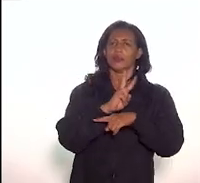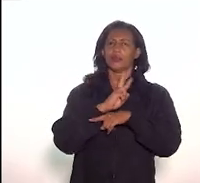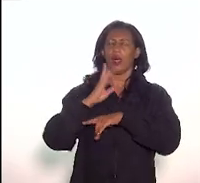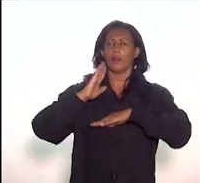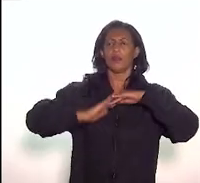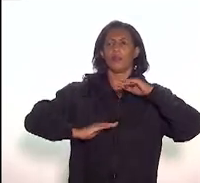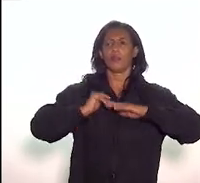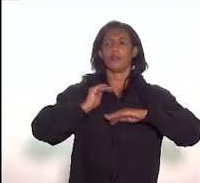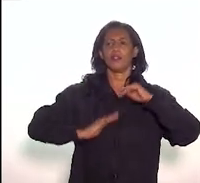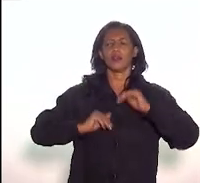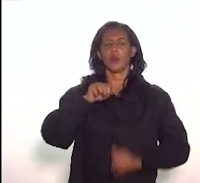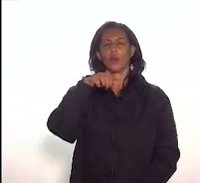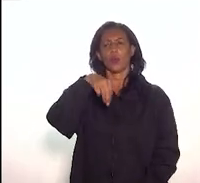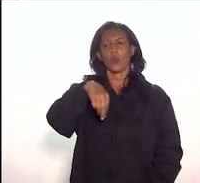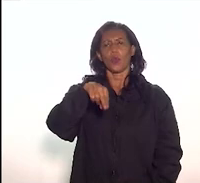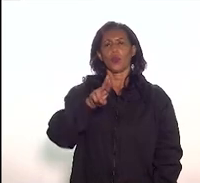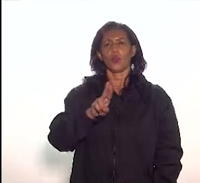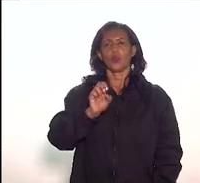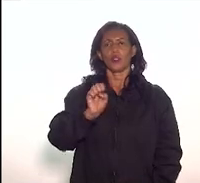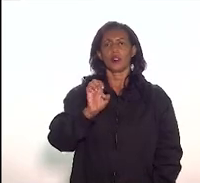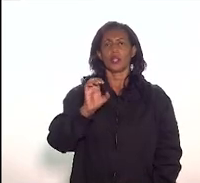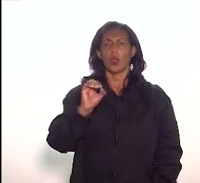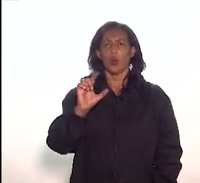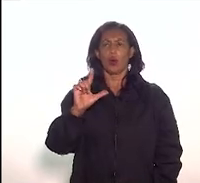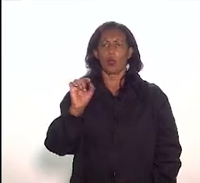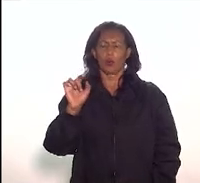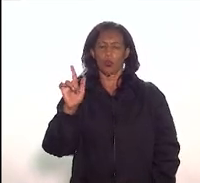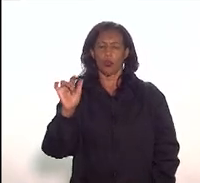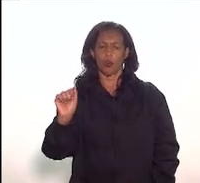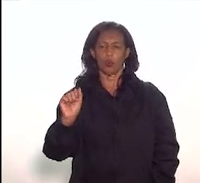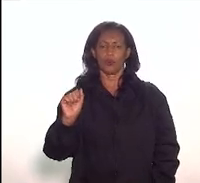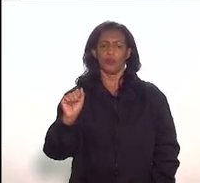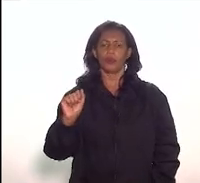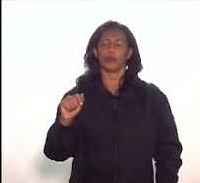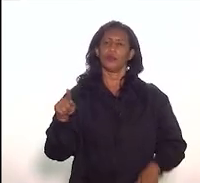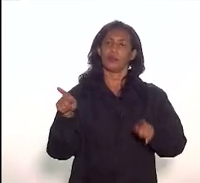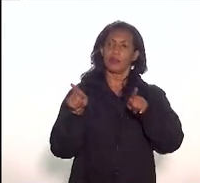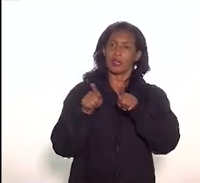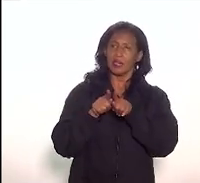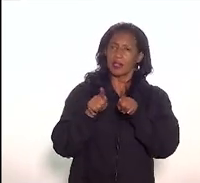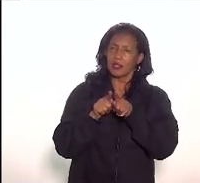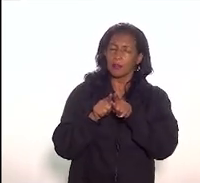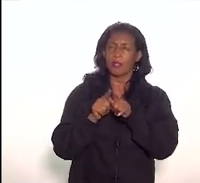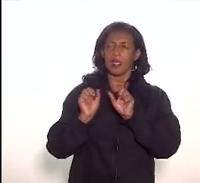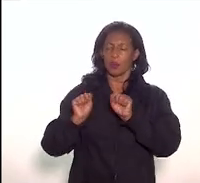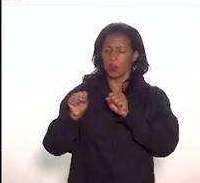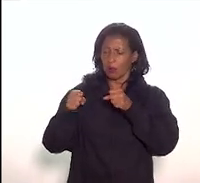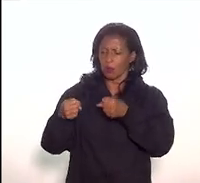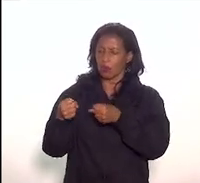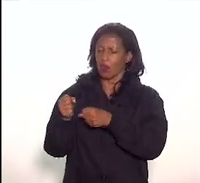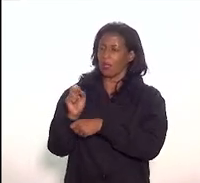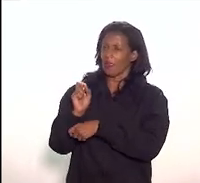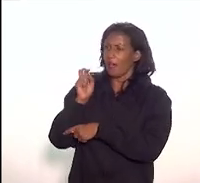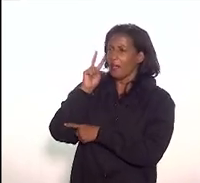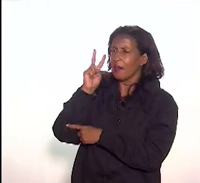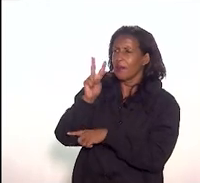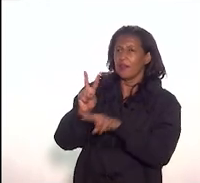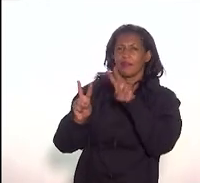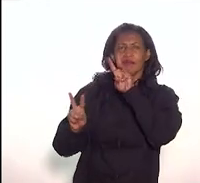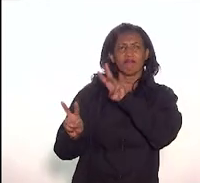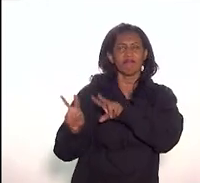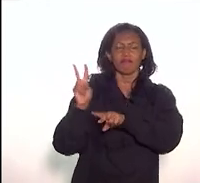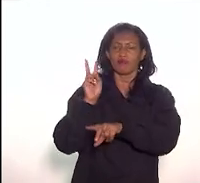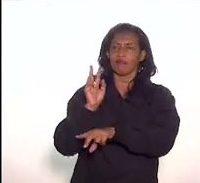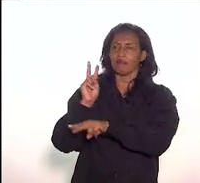do museólogo. Além de desempenhar as suas funções como órgão de classe, o COFEM empenha-se em defender a boa prática museológica, o